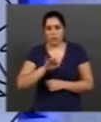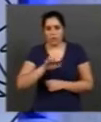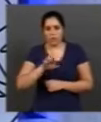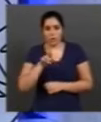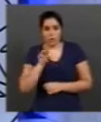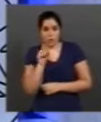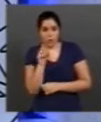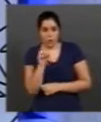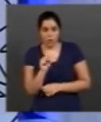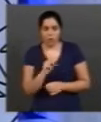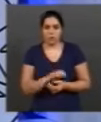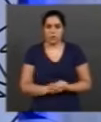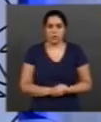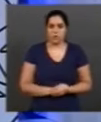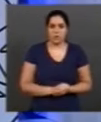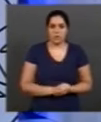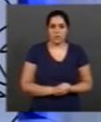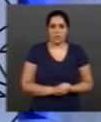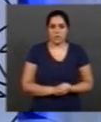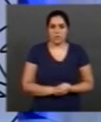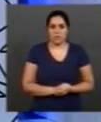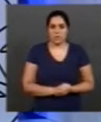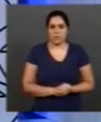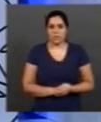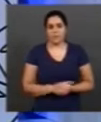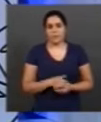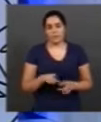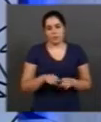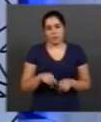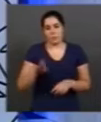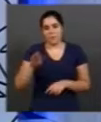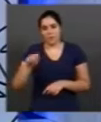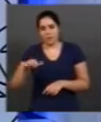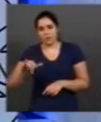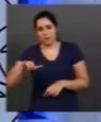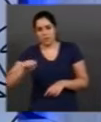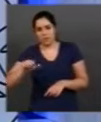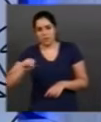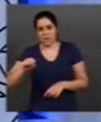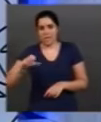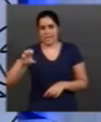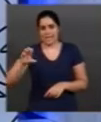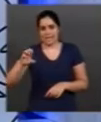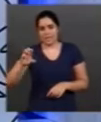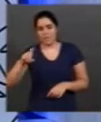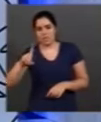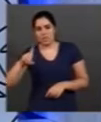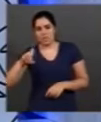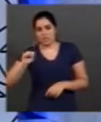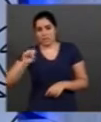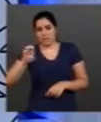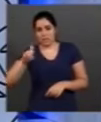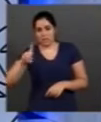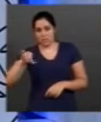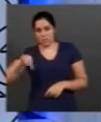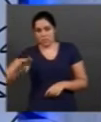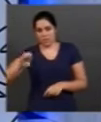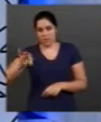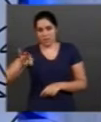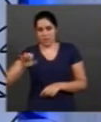das bacias sedimentares, né? Que é o caso aqui do Triângulo Mineiro, a bacia sedimentar do Paraná.